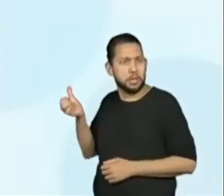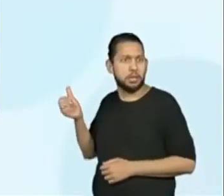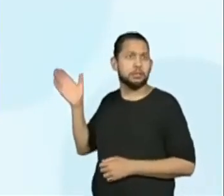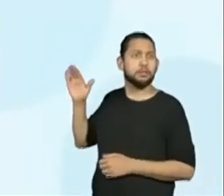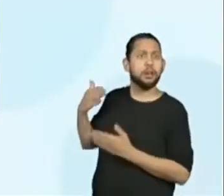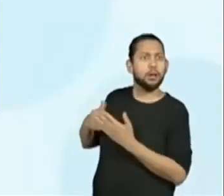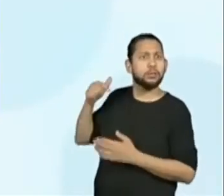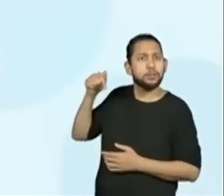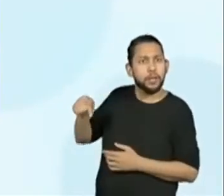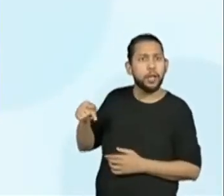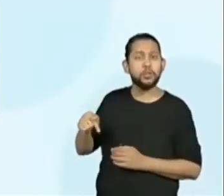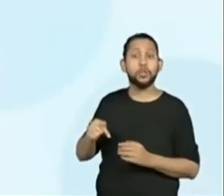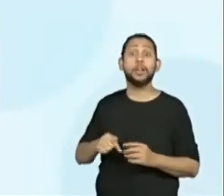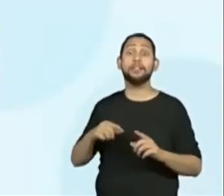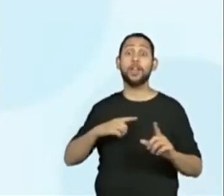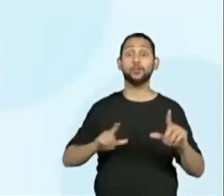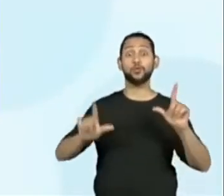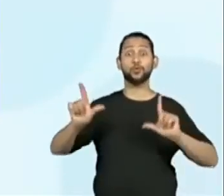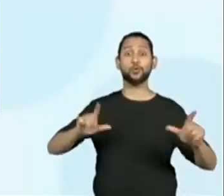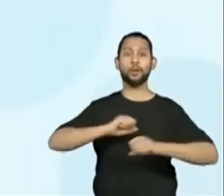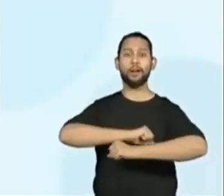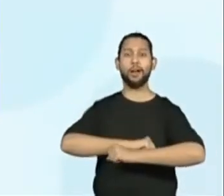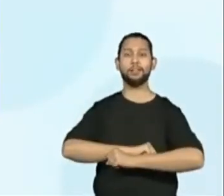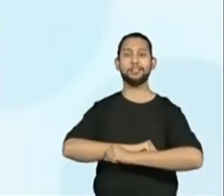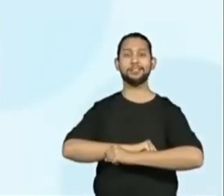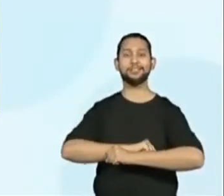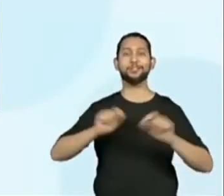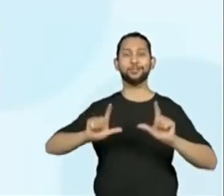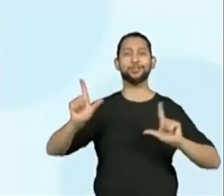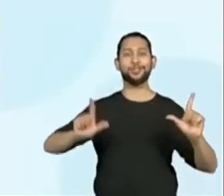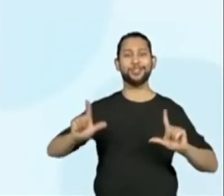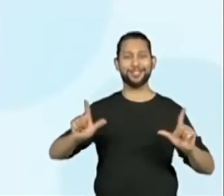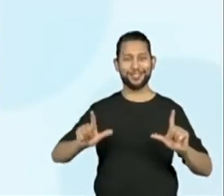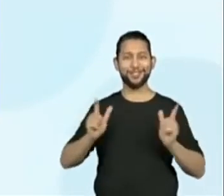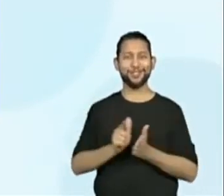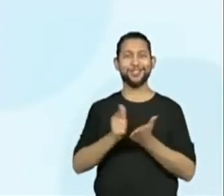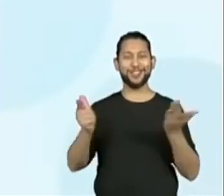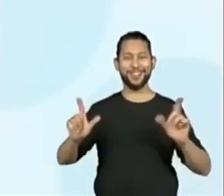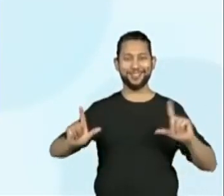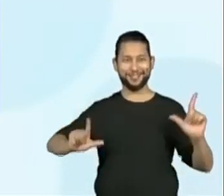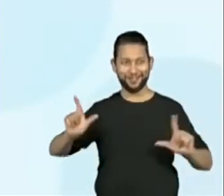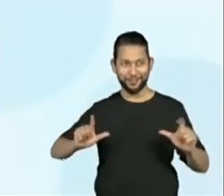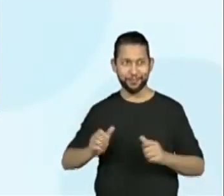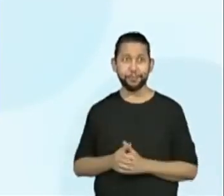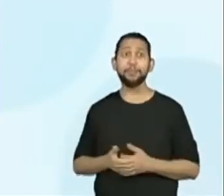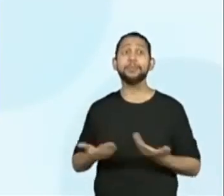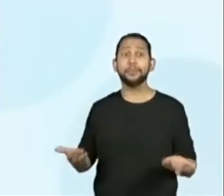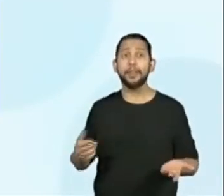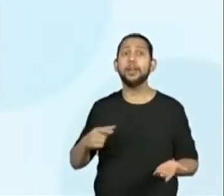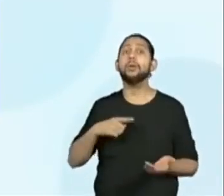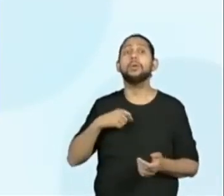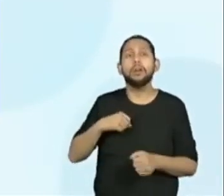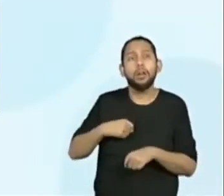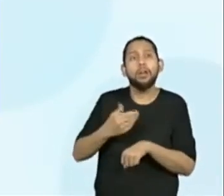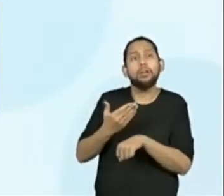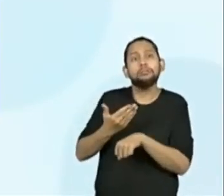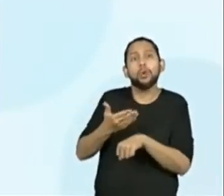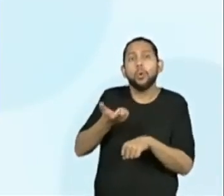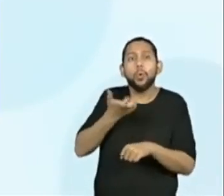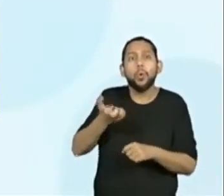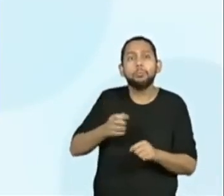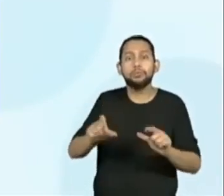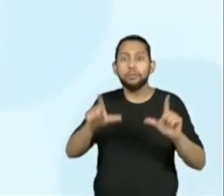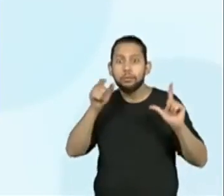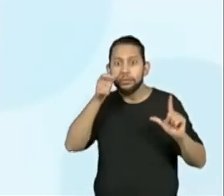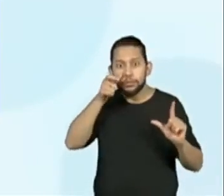oitava, que seria o ensaio dos alunos para a apresentação desse telejornal, e a 9 a 10, a gravação